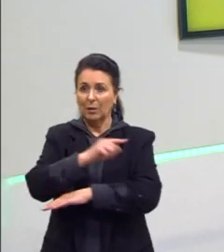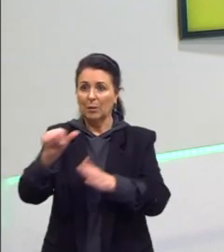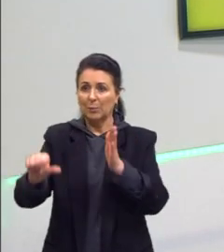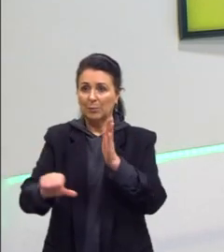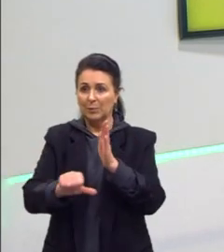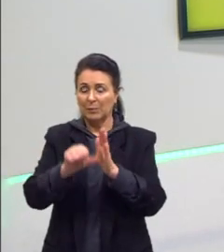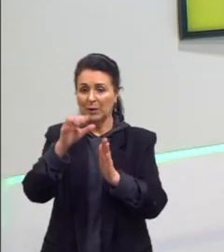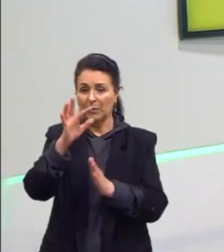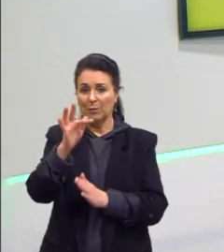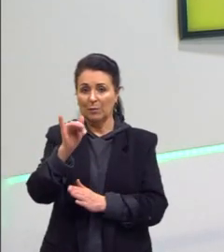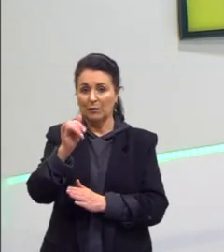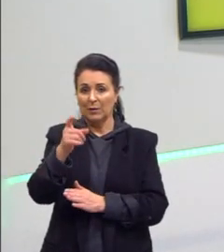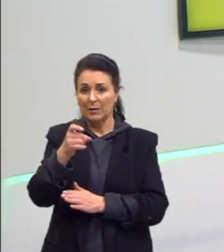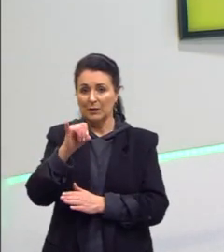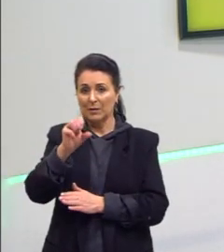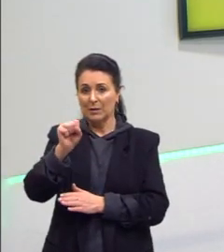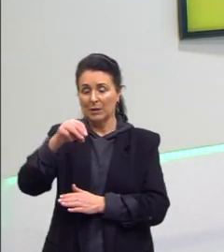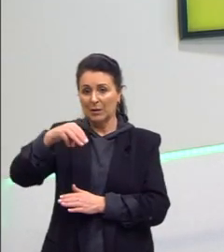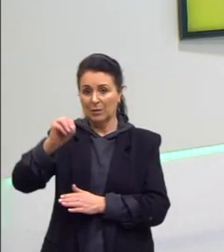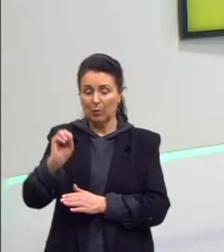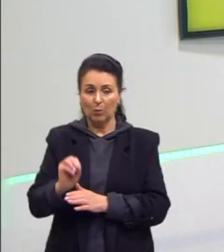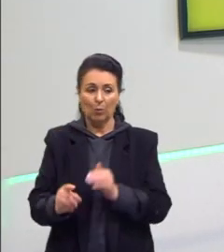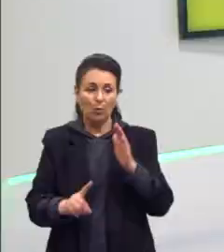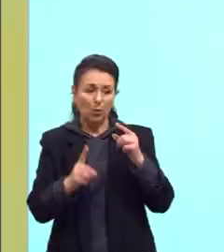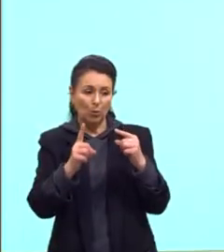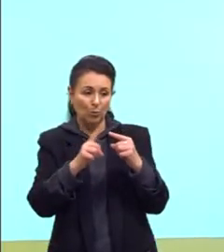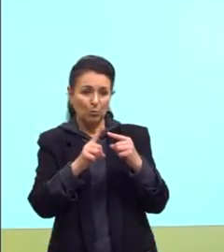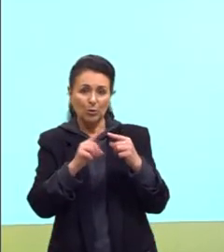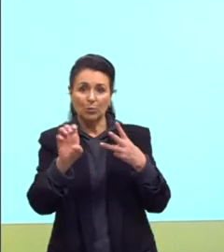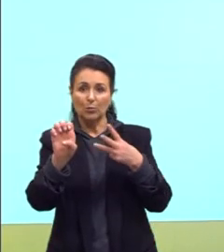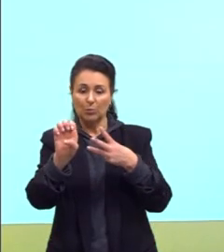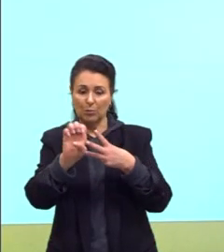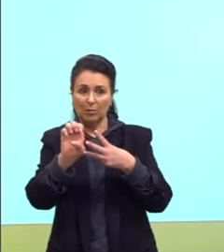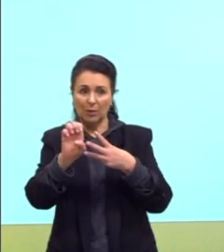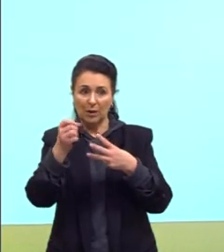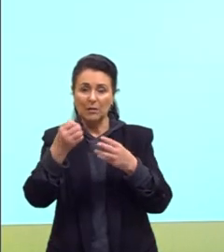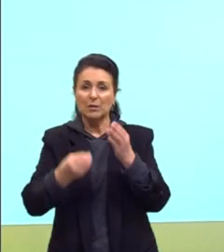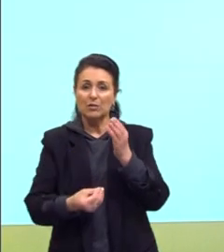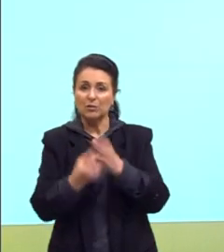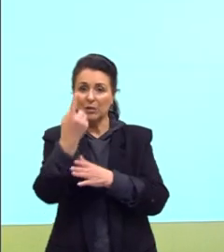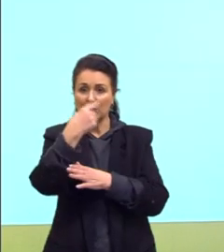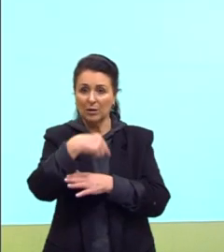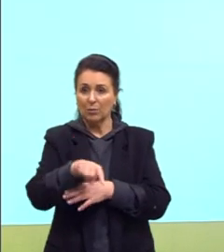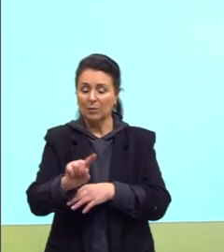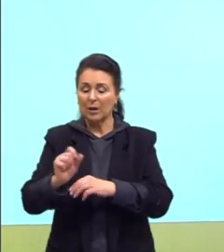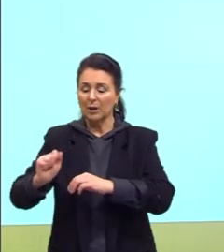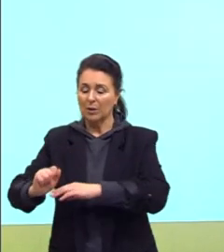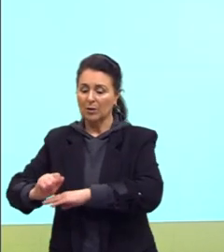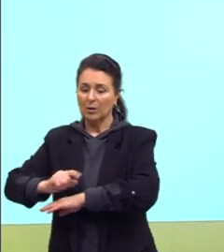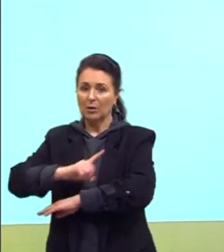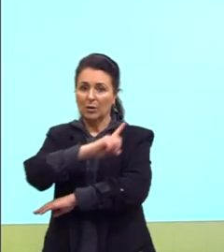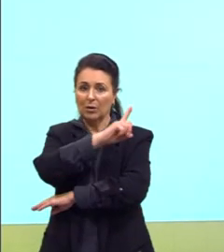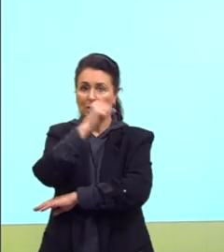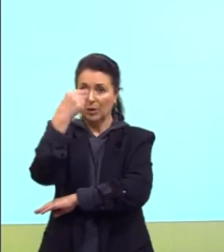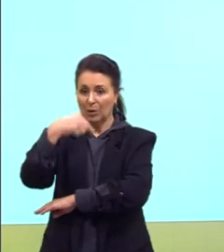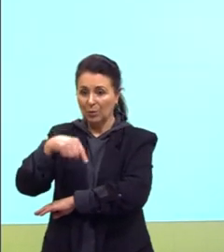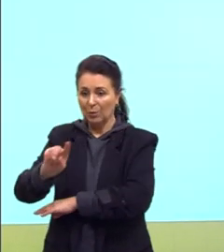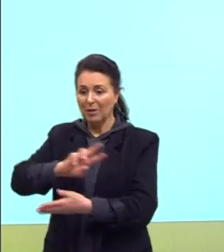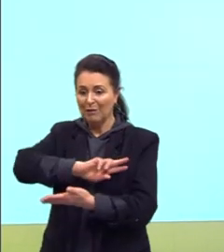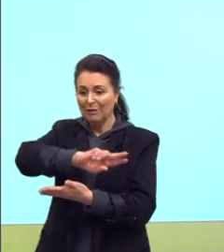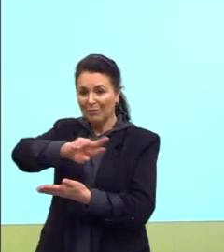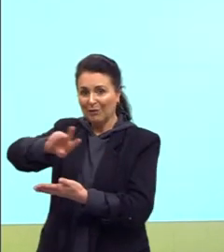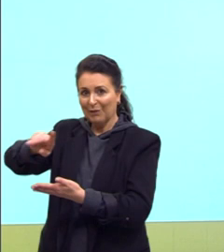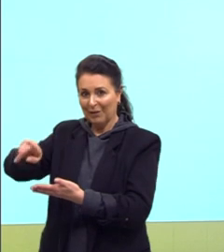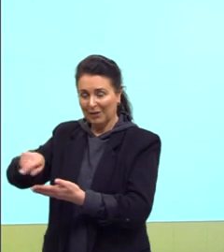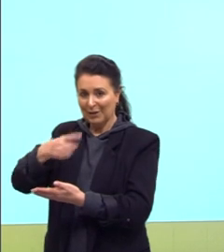espécie gera outra, não tem muita mudança, na verdade, não tem nada de mudança, e aqui o evolucionismo, uma espécie para gerar várias outras,